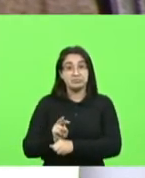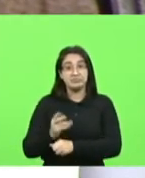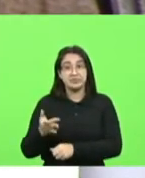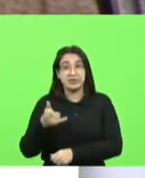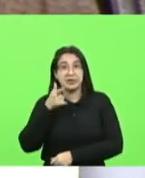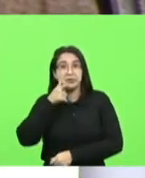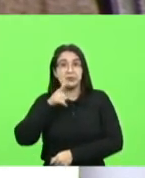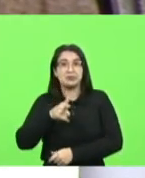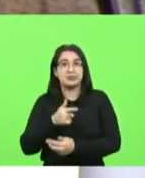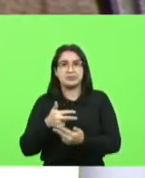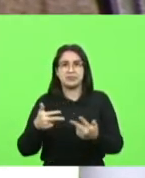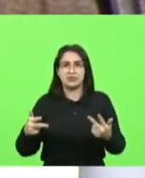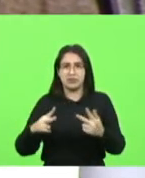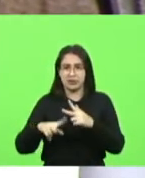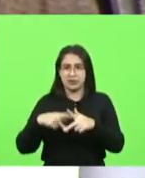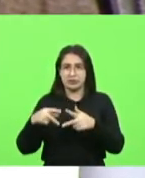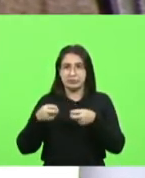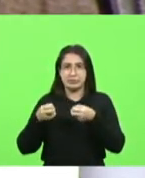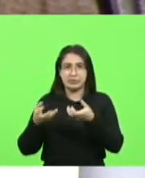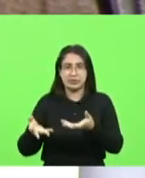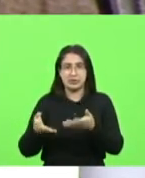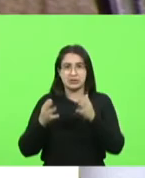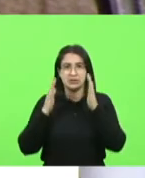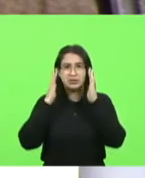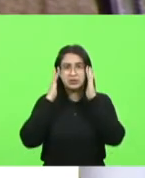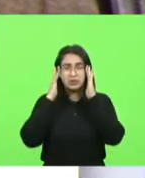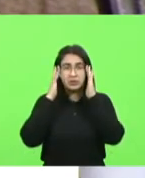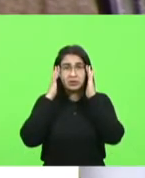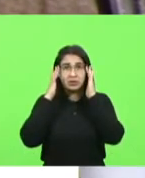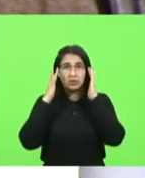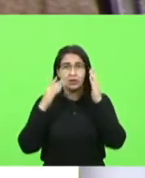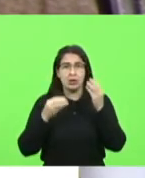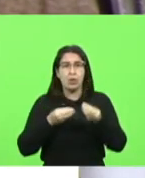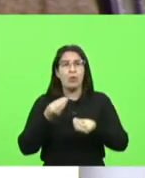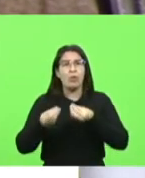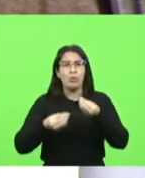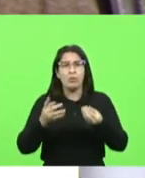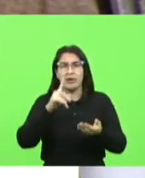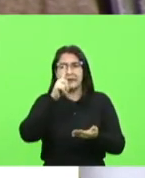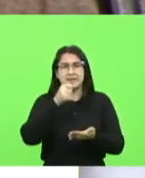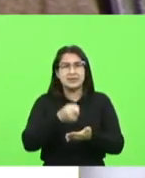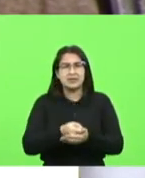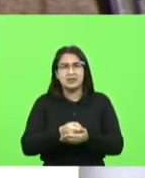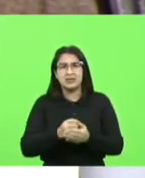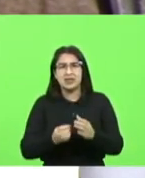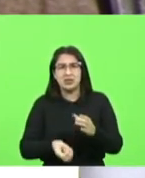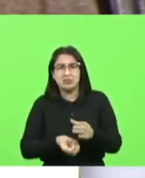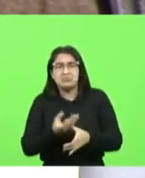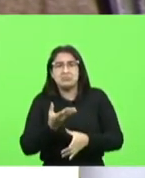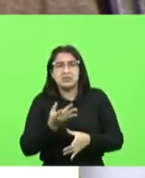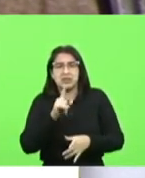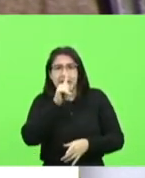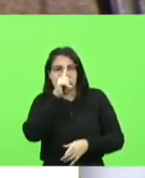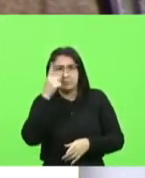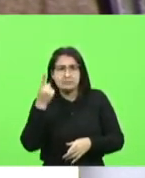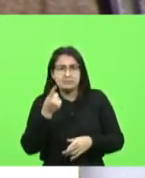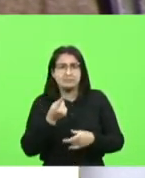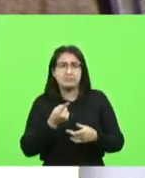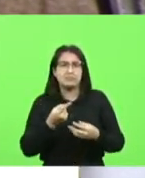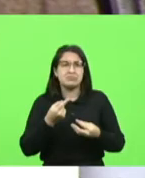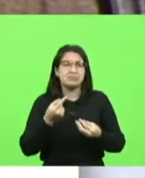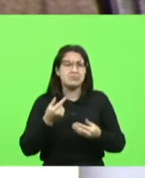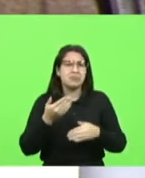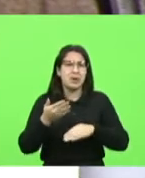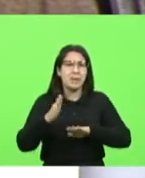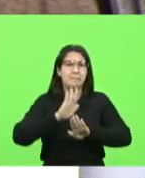presentão eu fico pensando de onde é que vem essas ideias como é que surgem essas ideias quais são os incentivos qual a razão por detrás